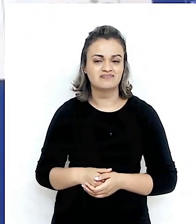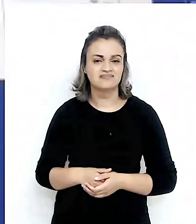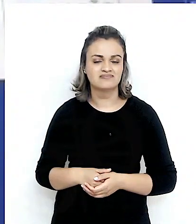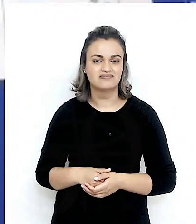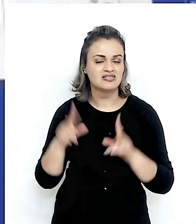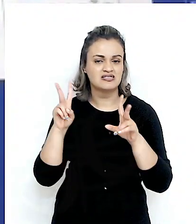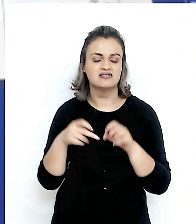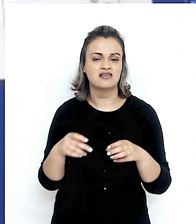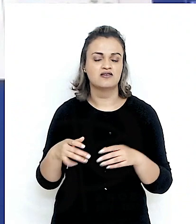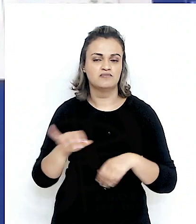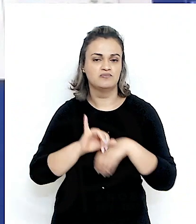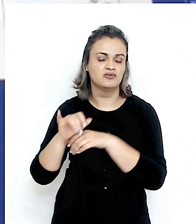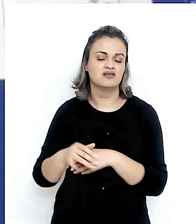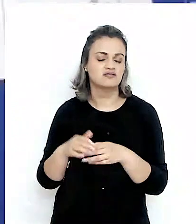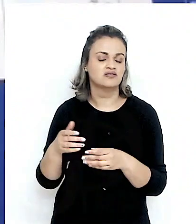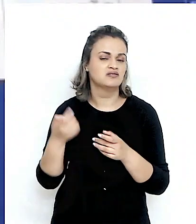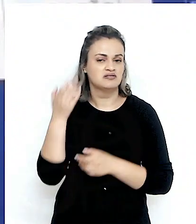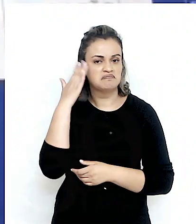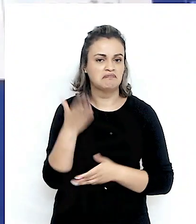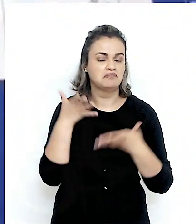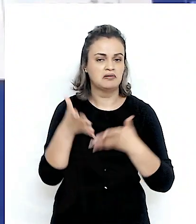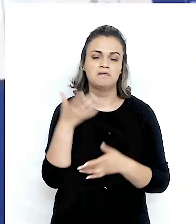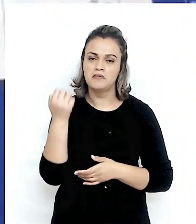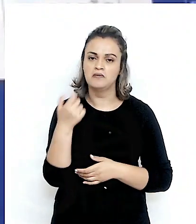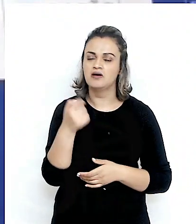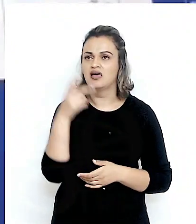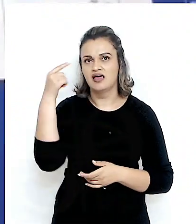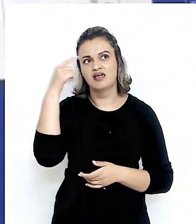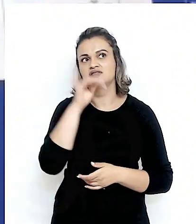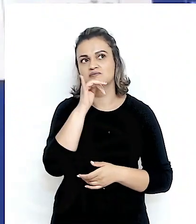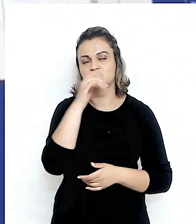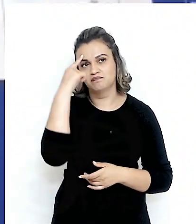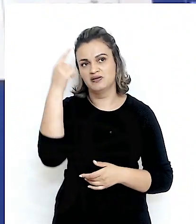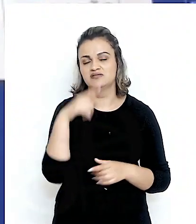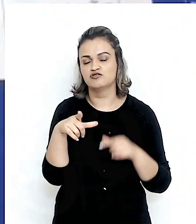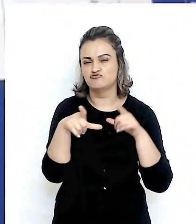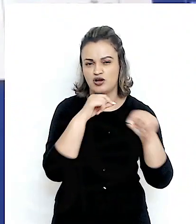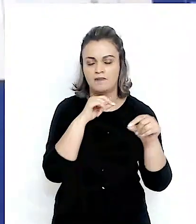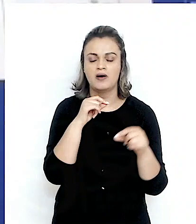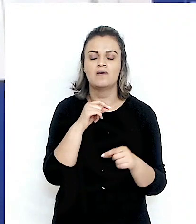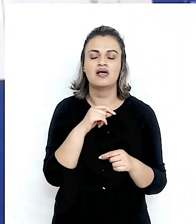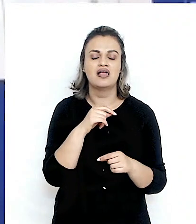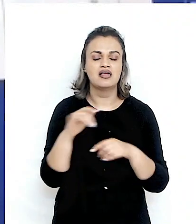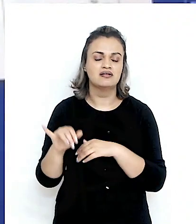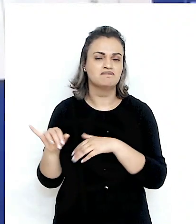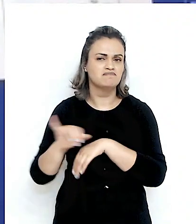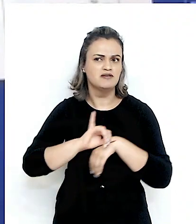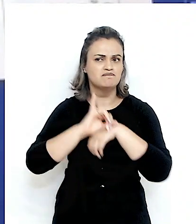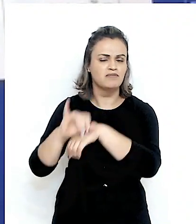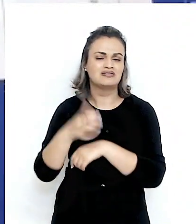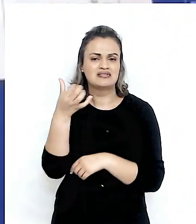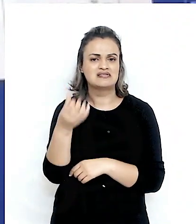dos países da Ásia, por exemplo, com relação ao Japão, o Japão que importa 60 bilhões de dólares por